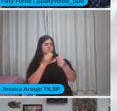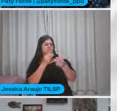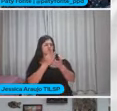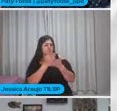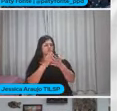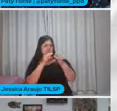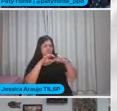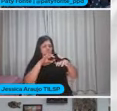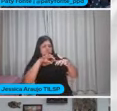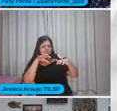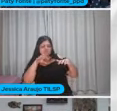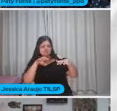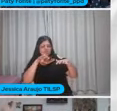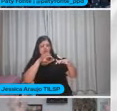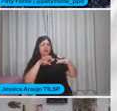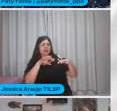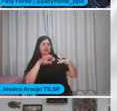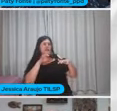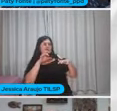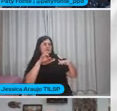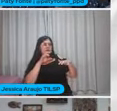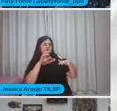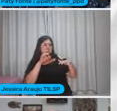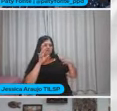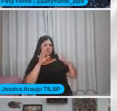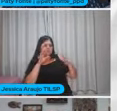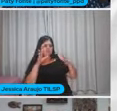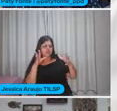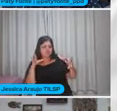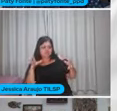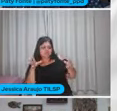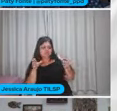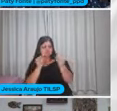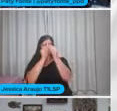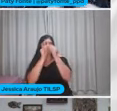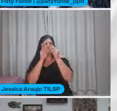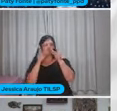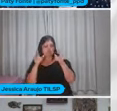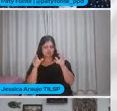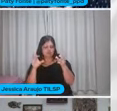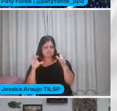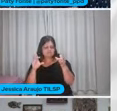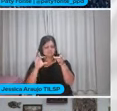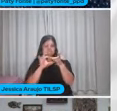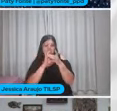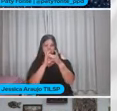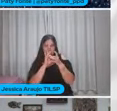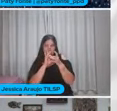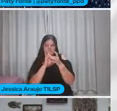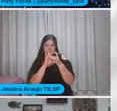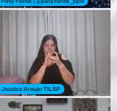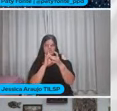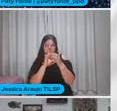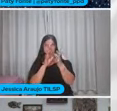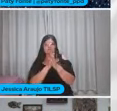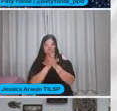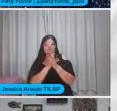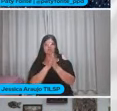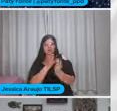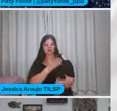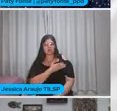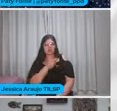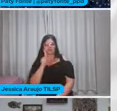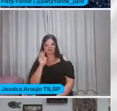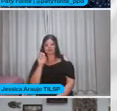É um olhar Que concatena Então às vezes Até a colega Vera Está